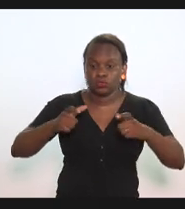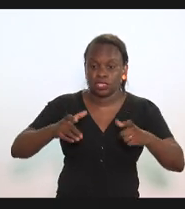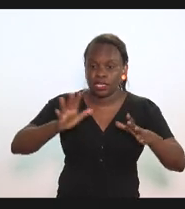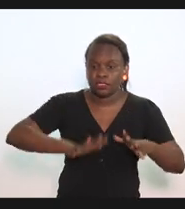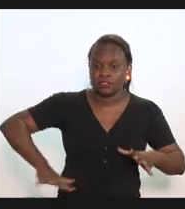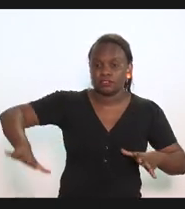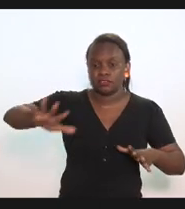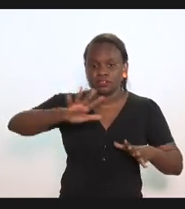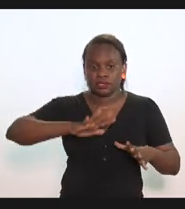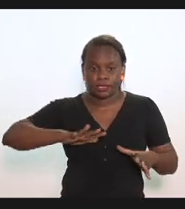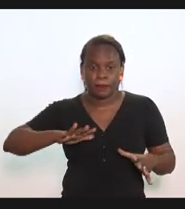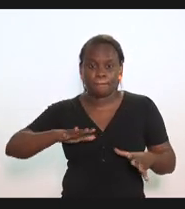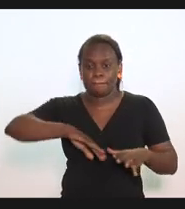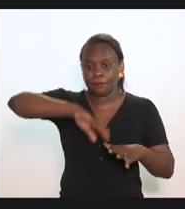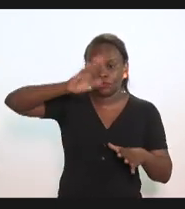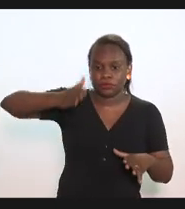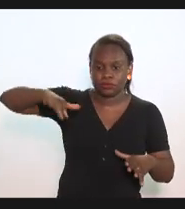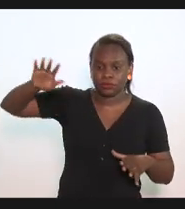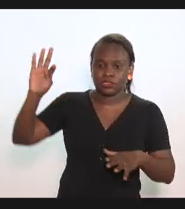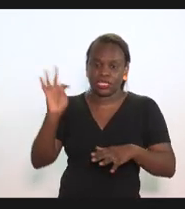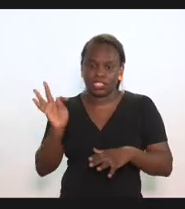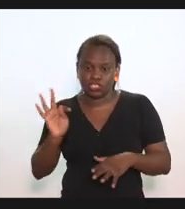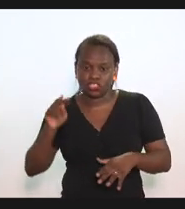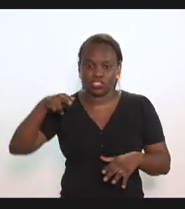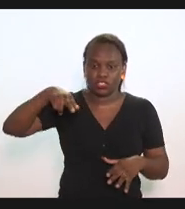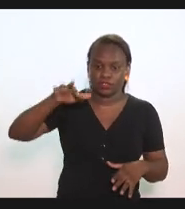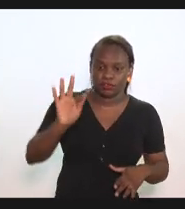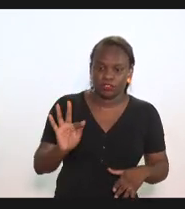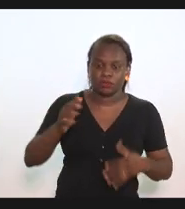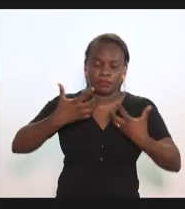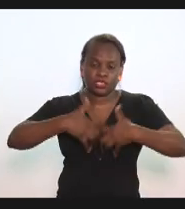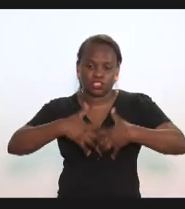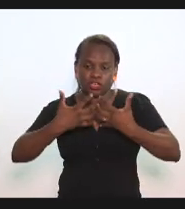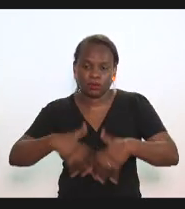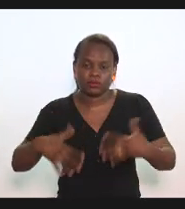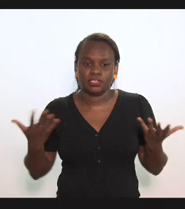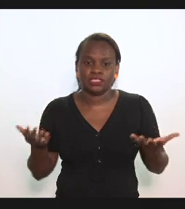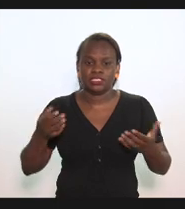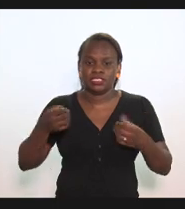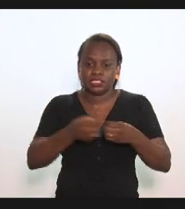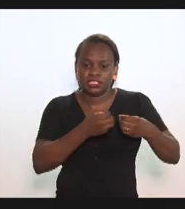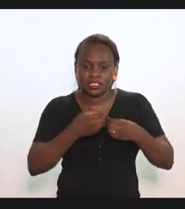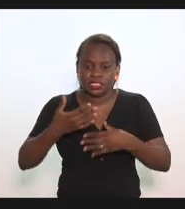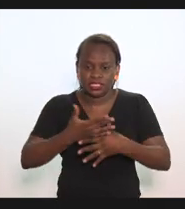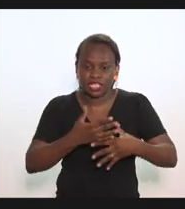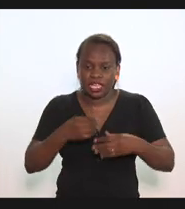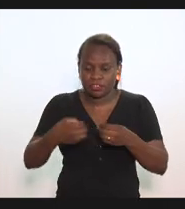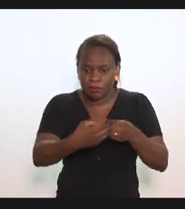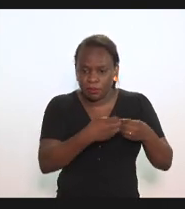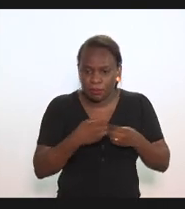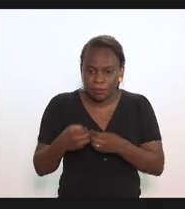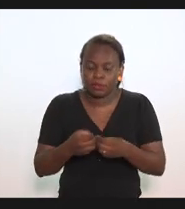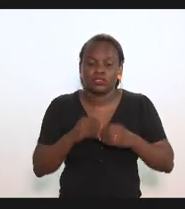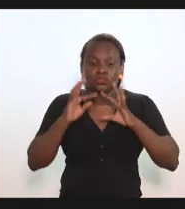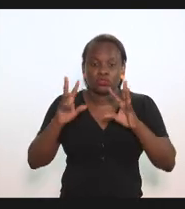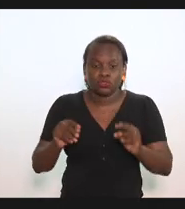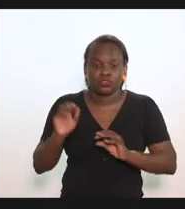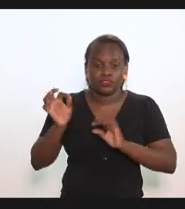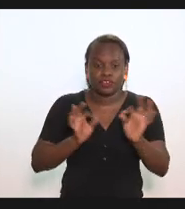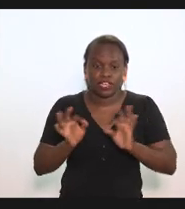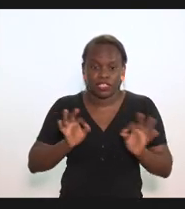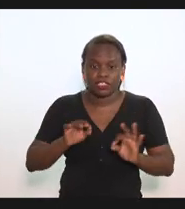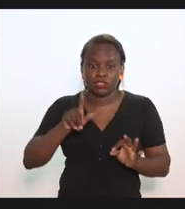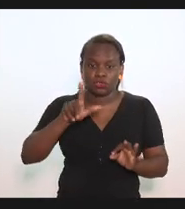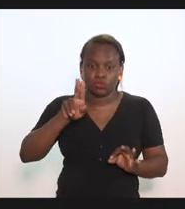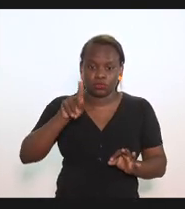da região serrana Terezópolis Nova Friburgo Petrópolis as cidades menores no entorno toda a produção de lúpulo